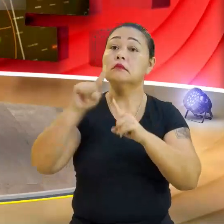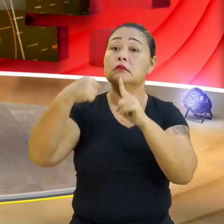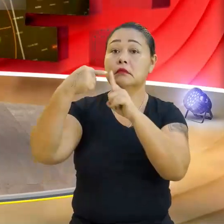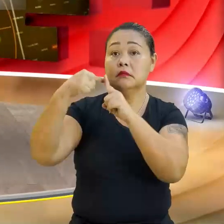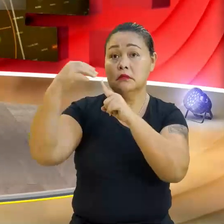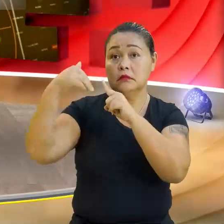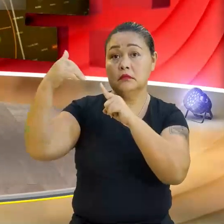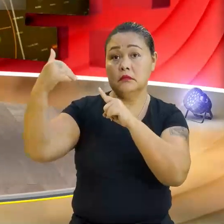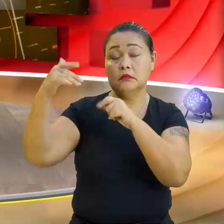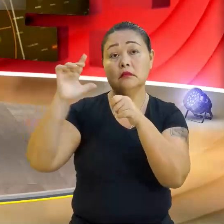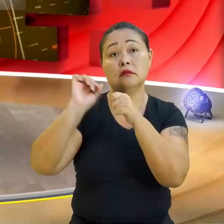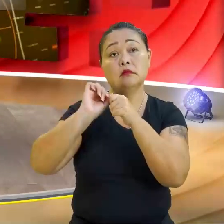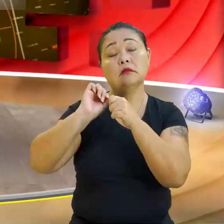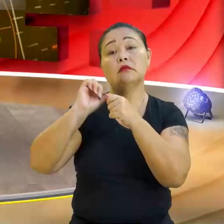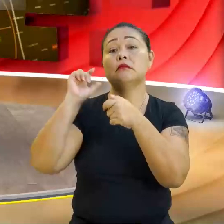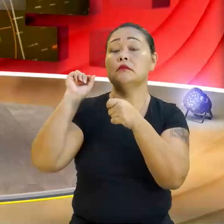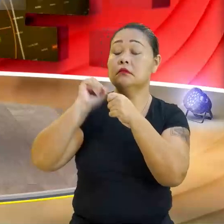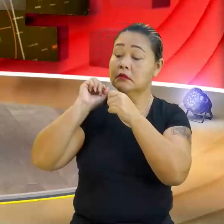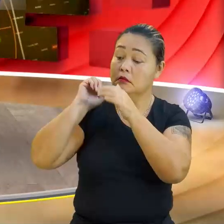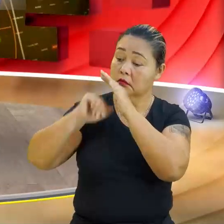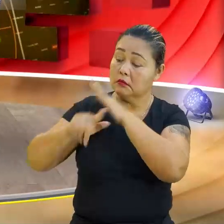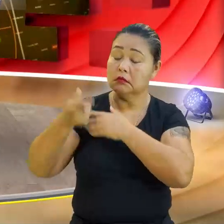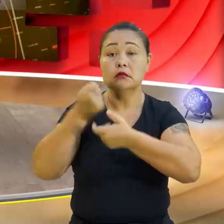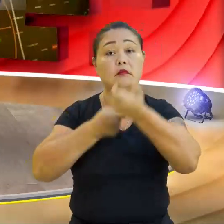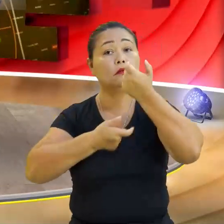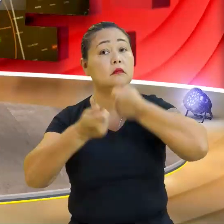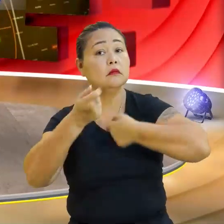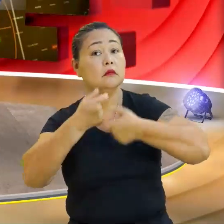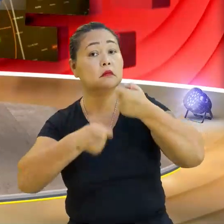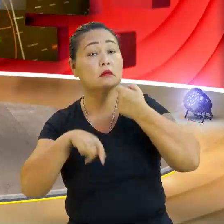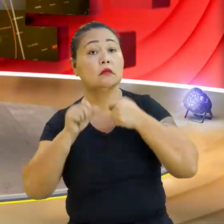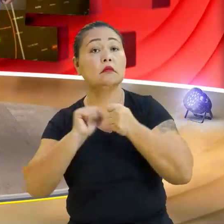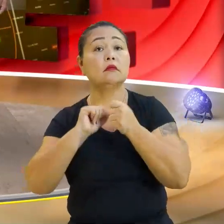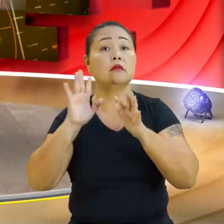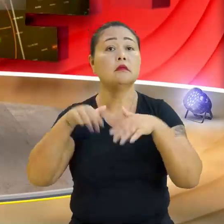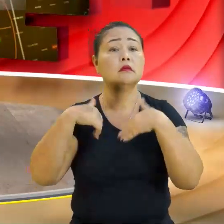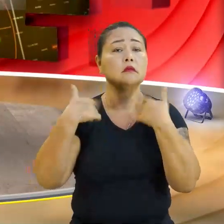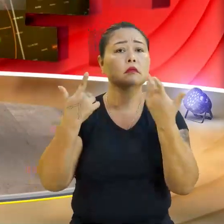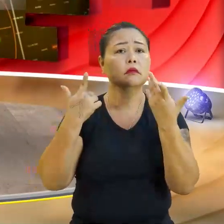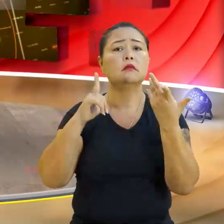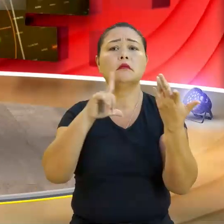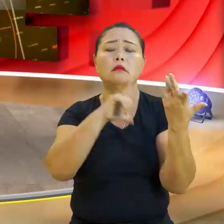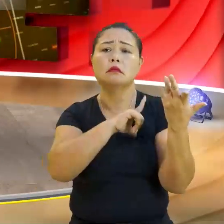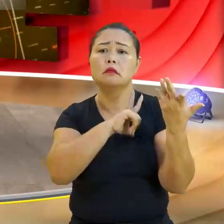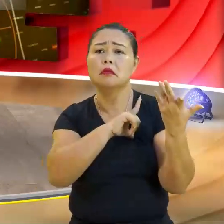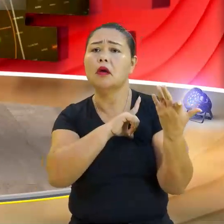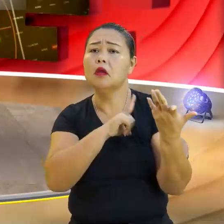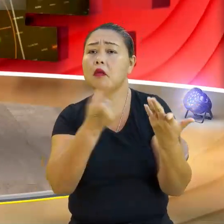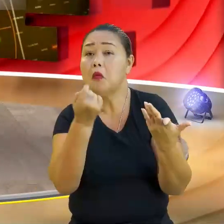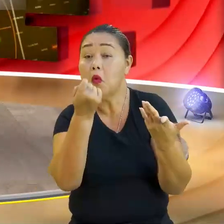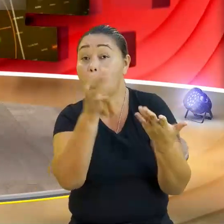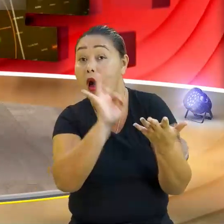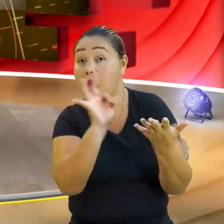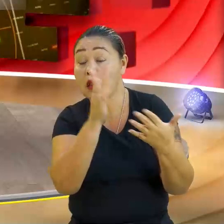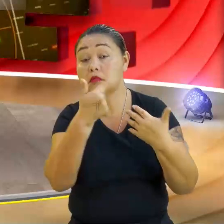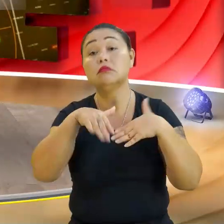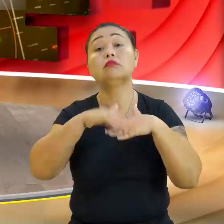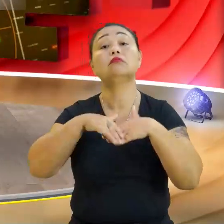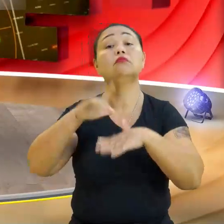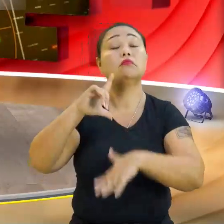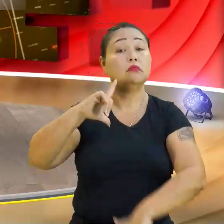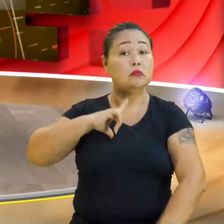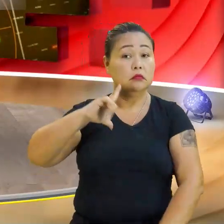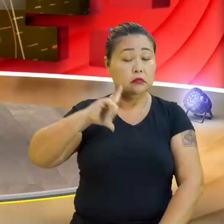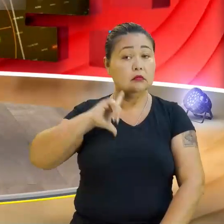o pessoal vai lá fazer economia, administração de empresa, aí acha que vai ter pouca matemática e aí a matemática entra com